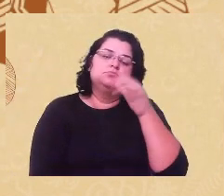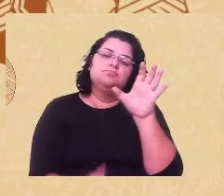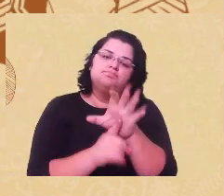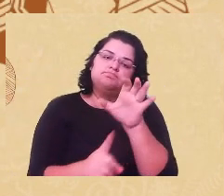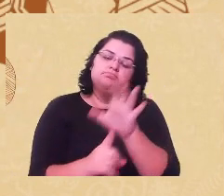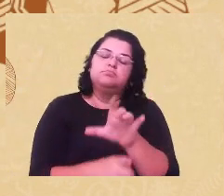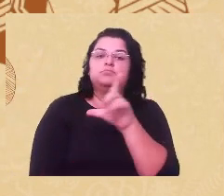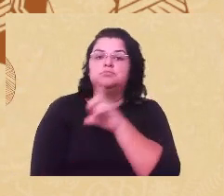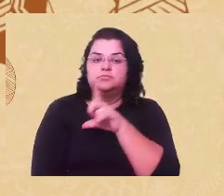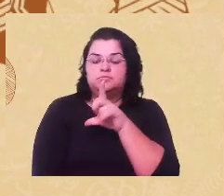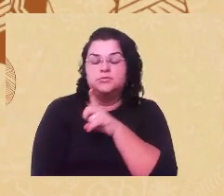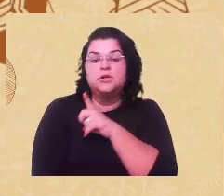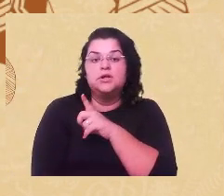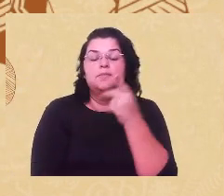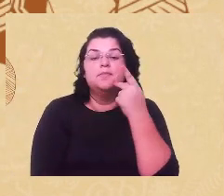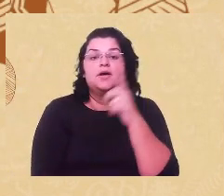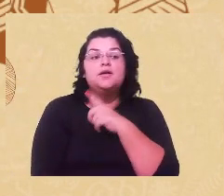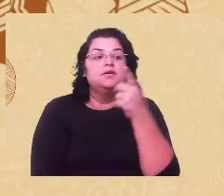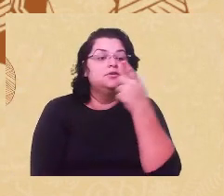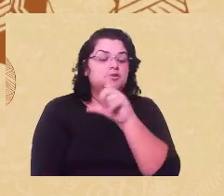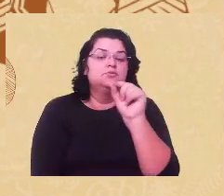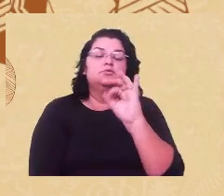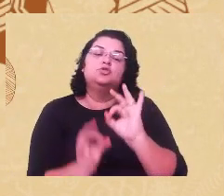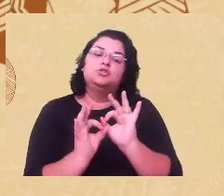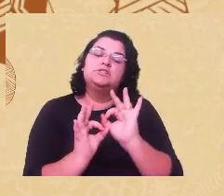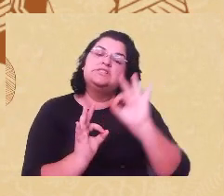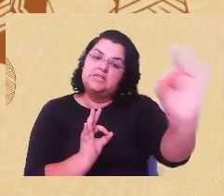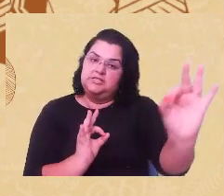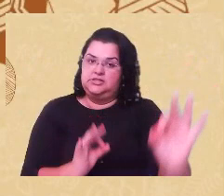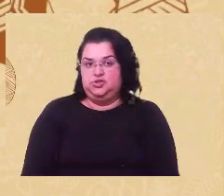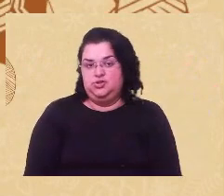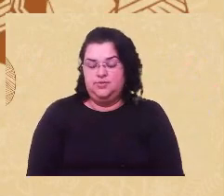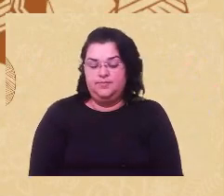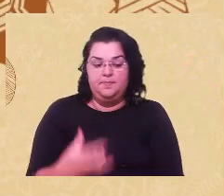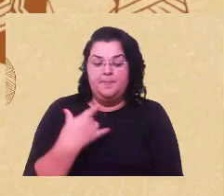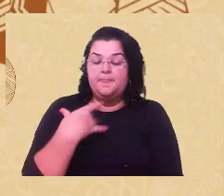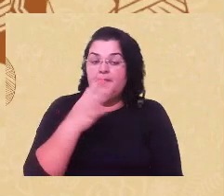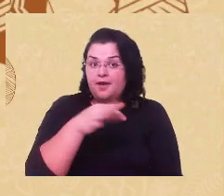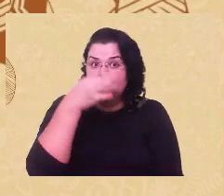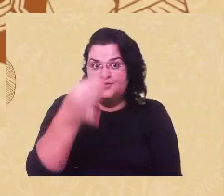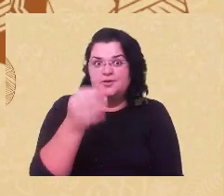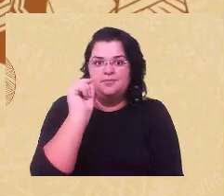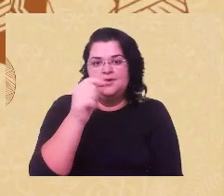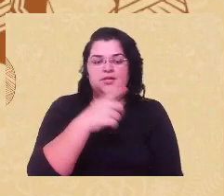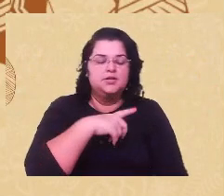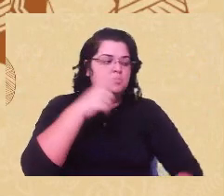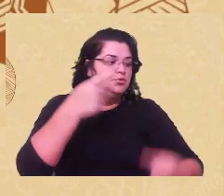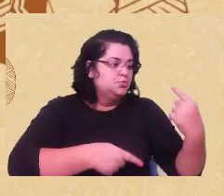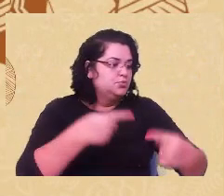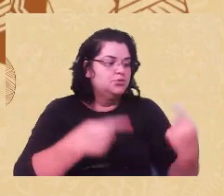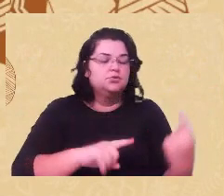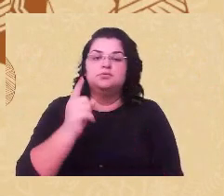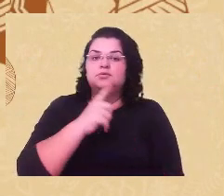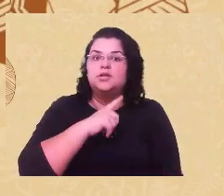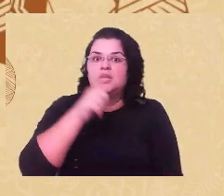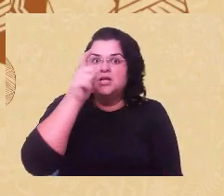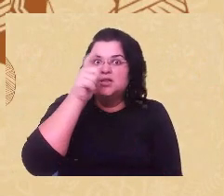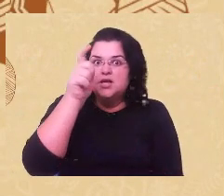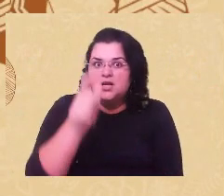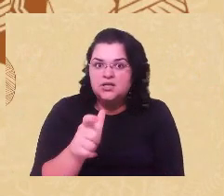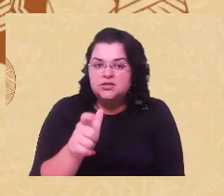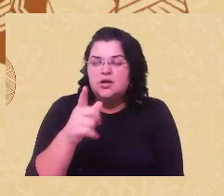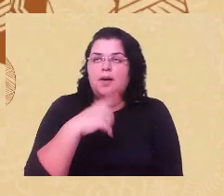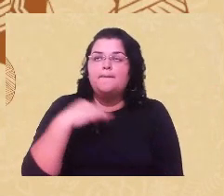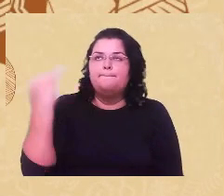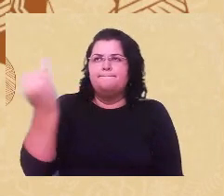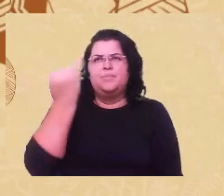e que isso nos tornaria distantes, né? Eu afirmo fortemente de que essa é uma discussão não só que nos interessa, mas que urge que nós